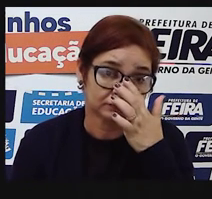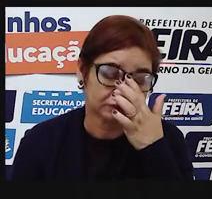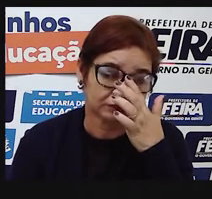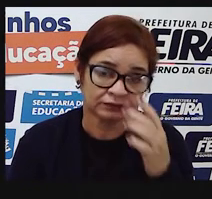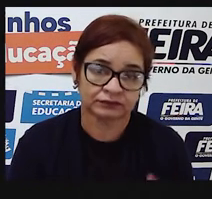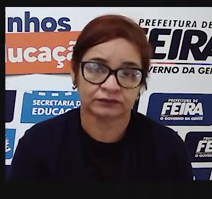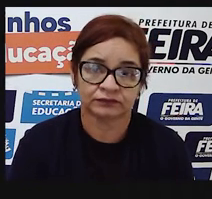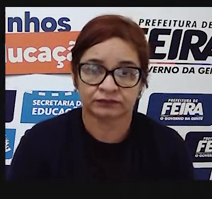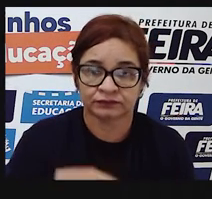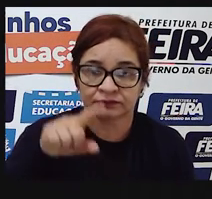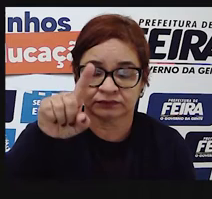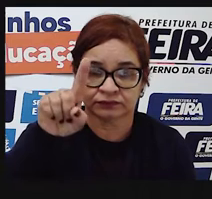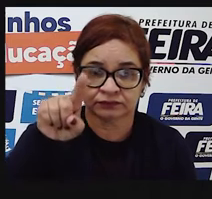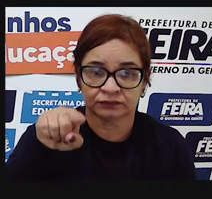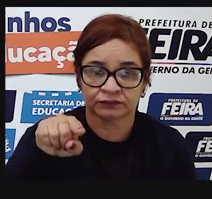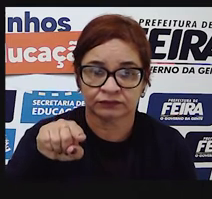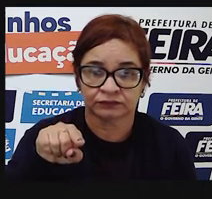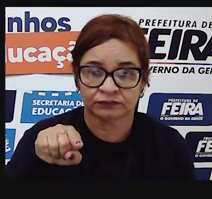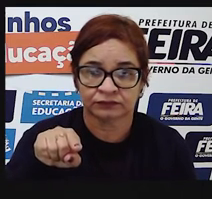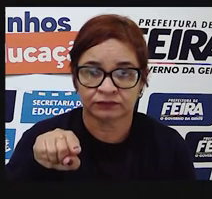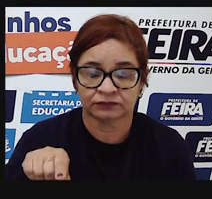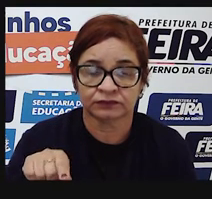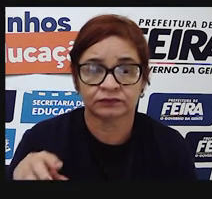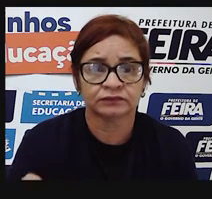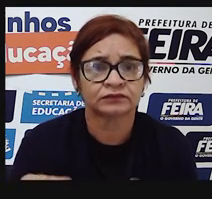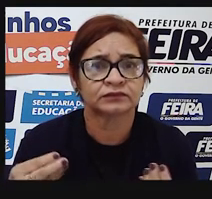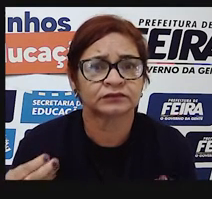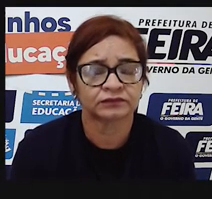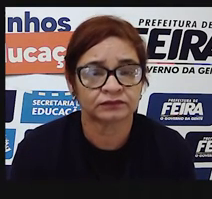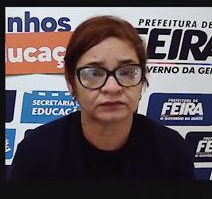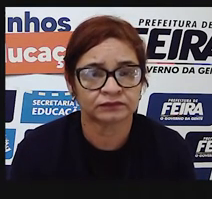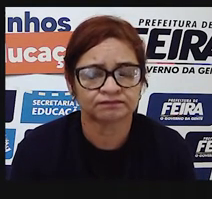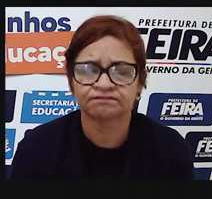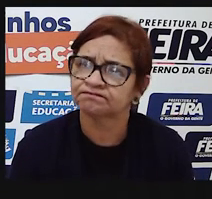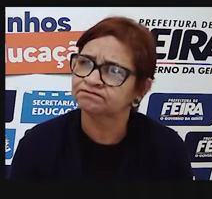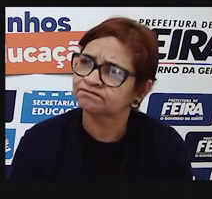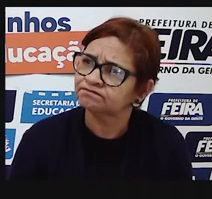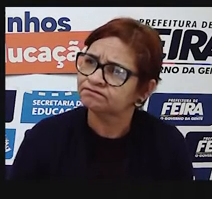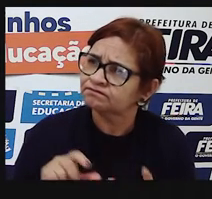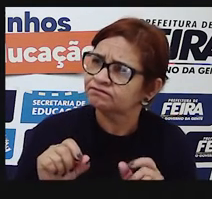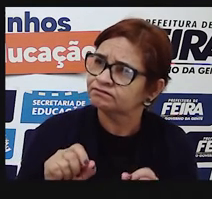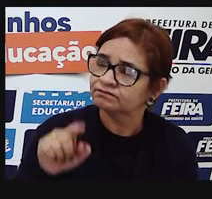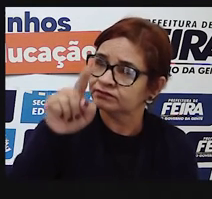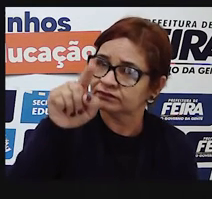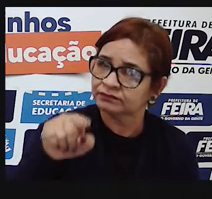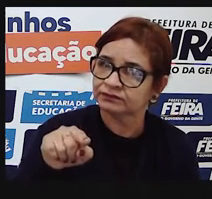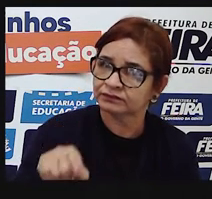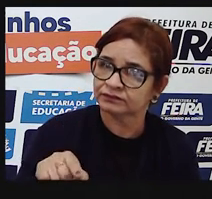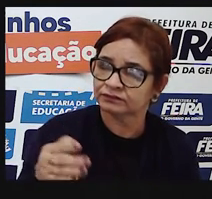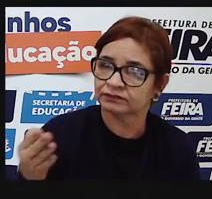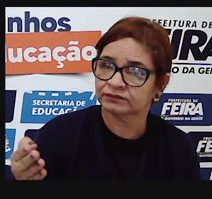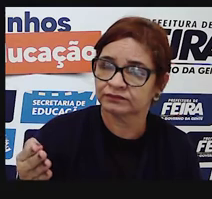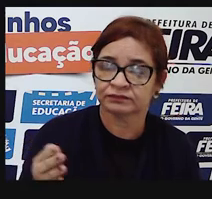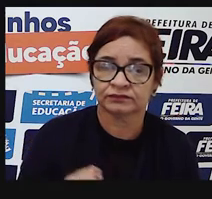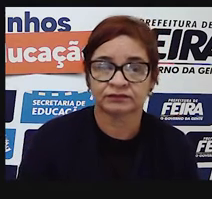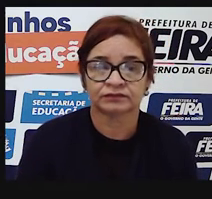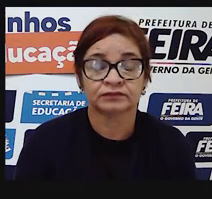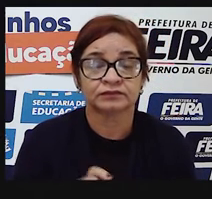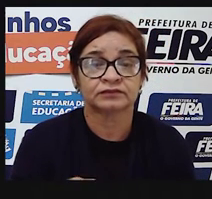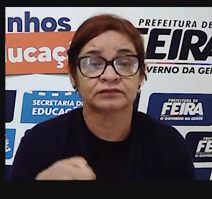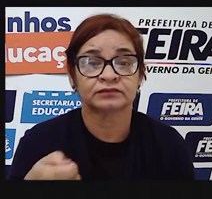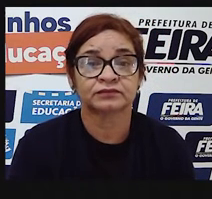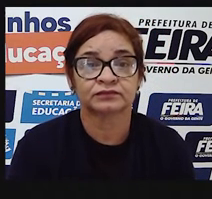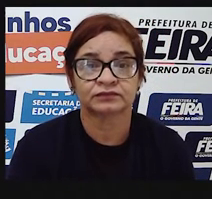exclamação aí aparece como, vamos dizer assim, um símbolo